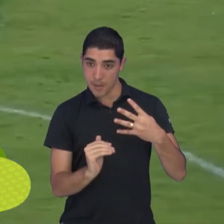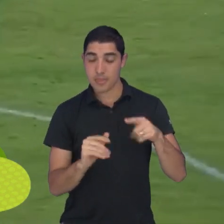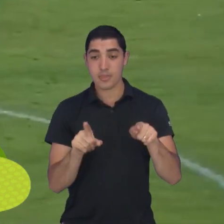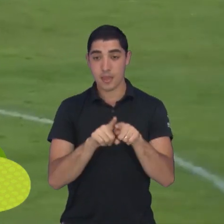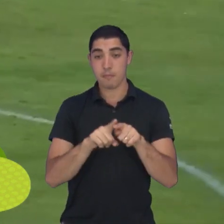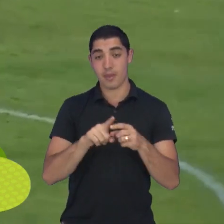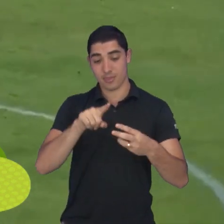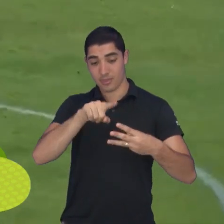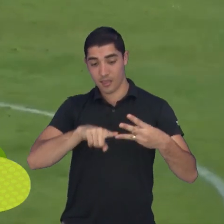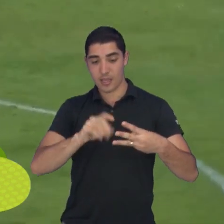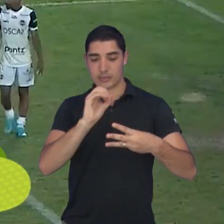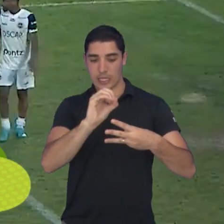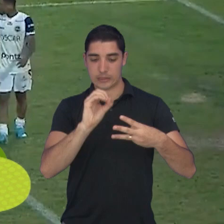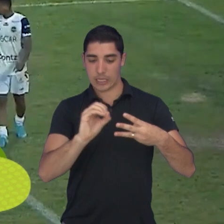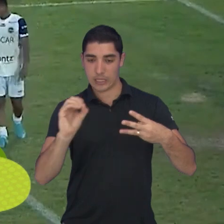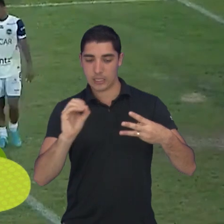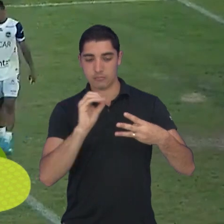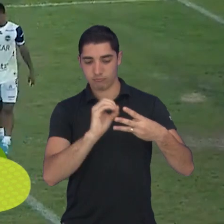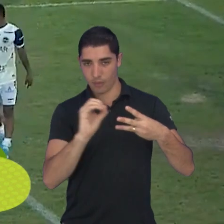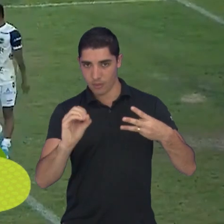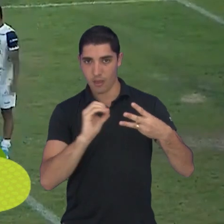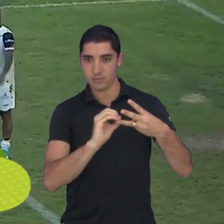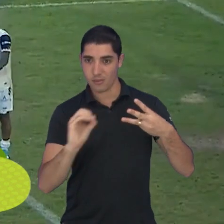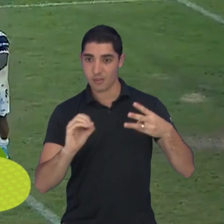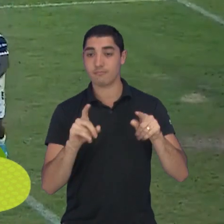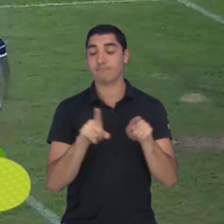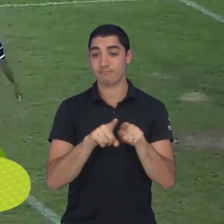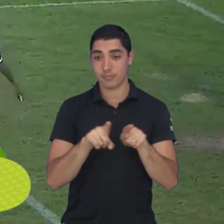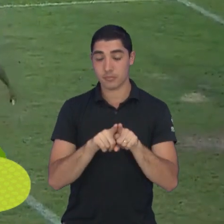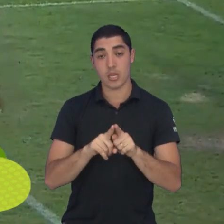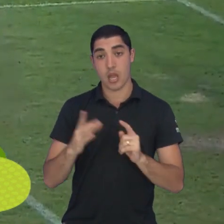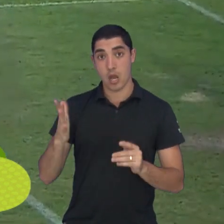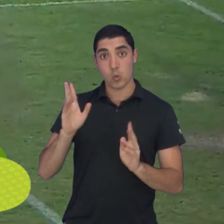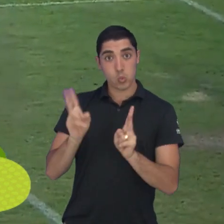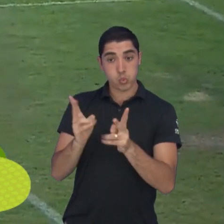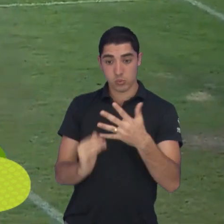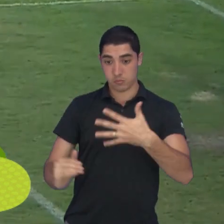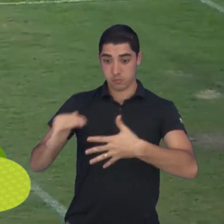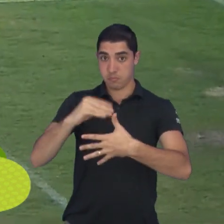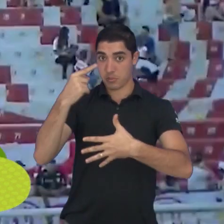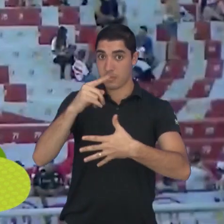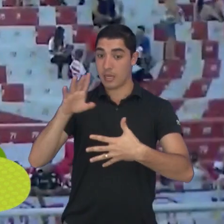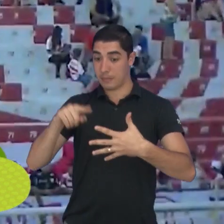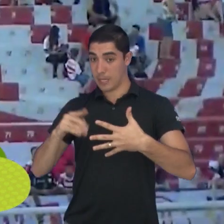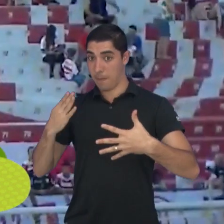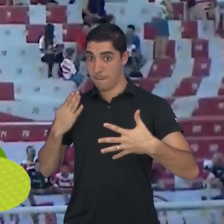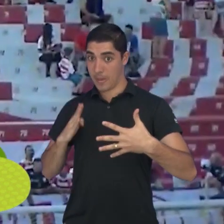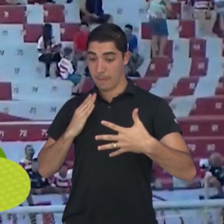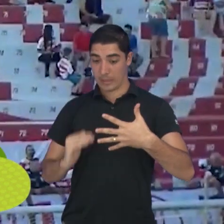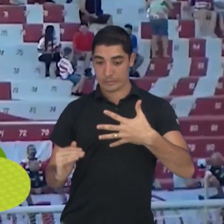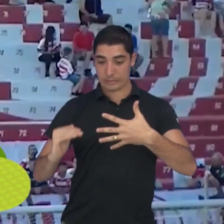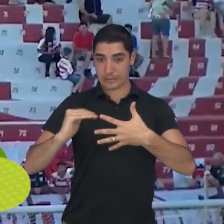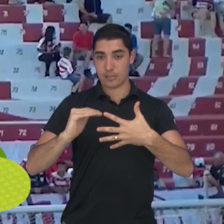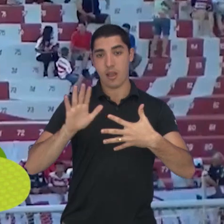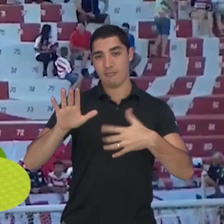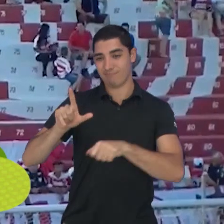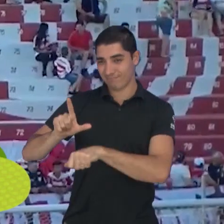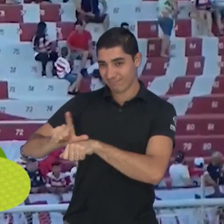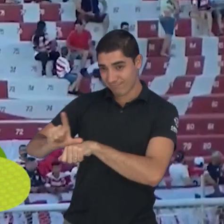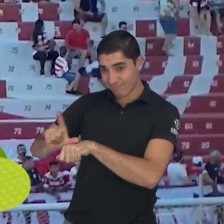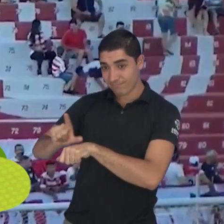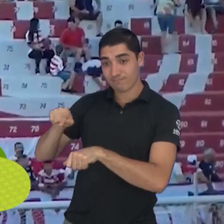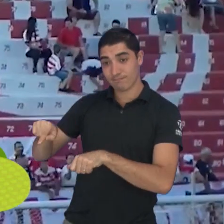0x0 nesta Série A2. E se mantém na liderança, mas vê o São Bento encostar. Já o elefante da Noroeste